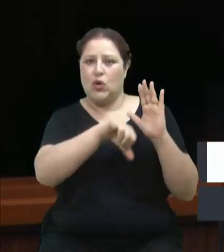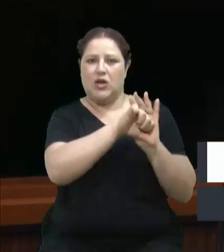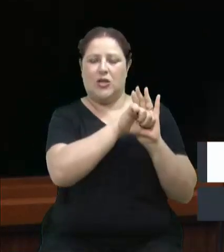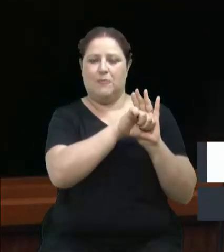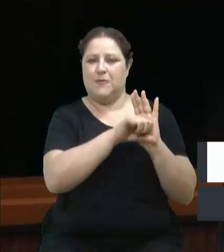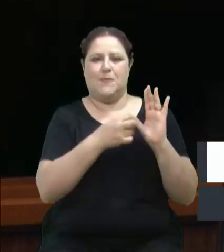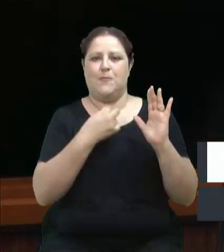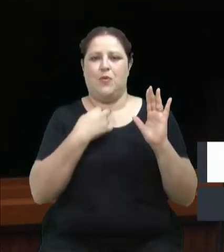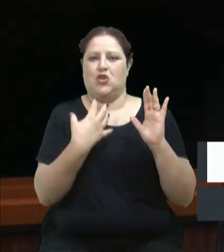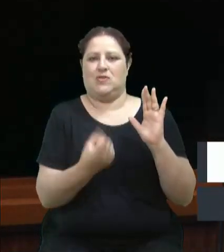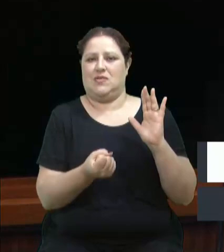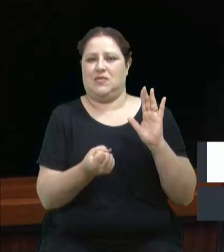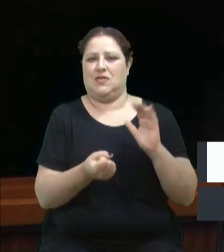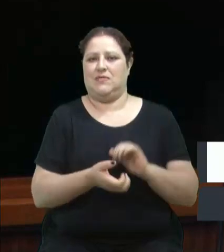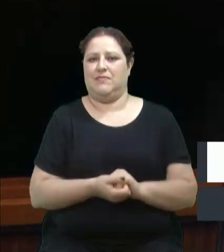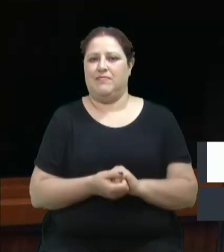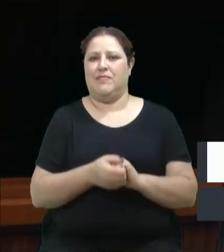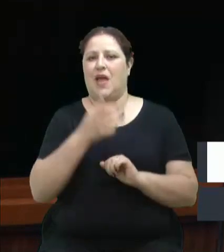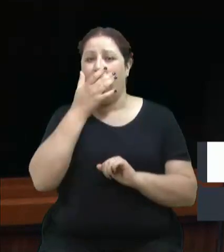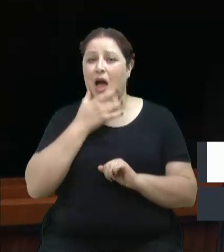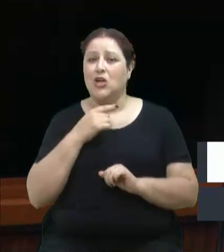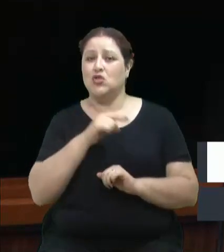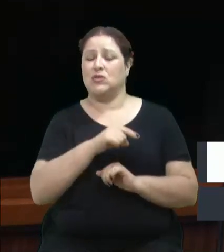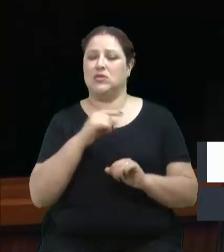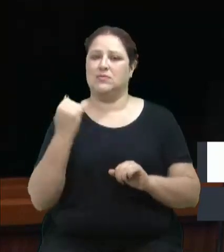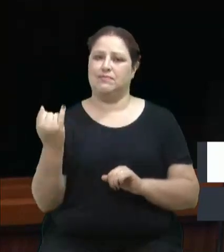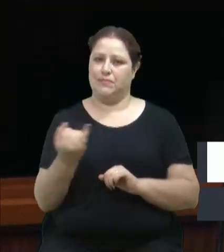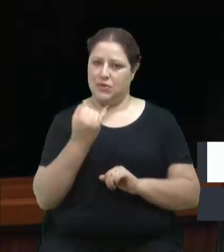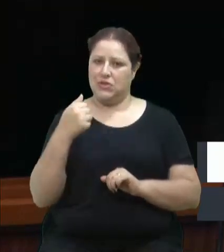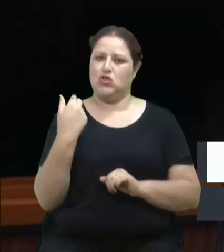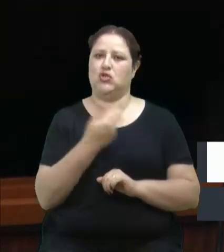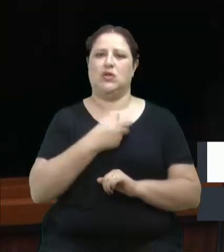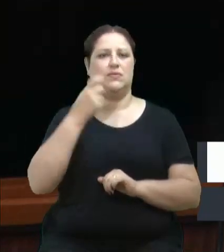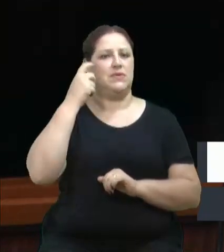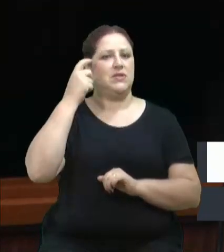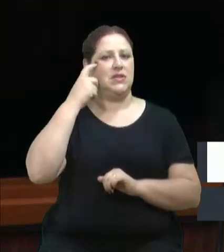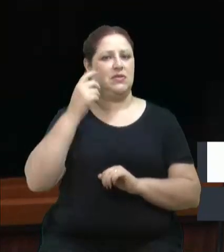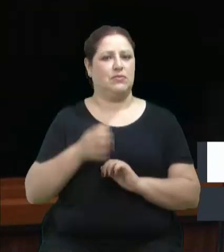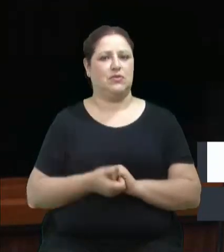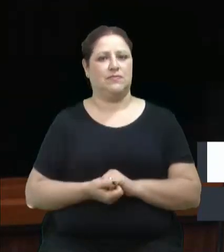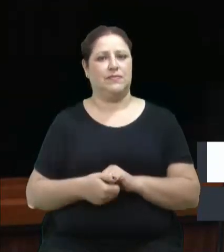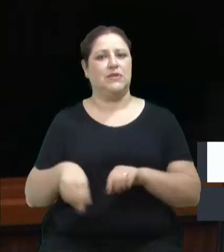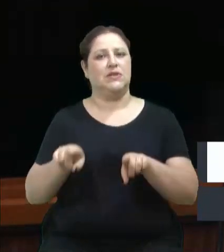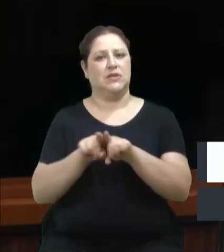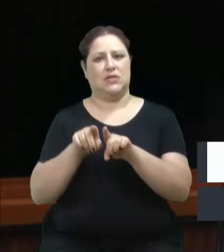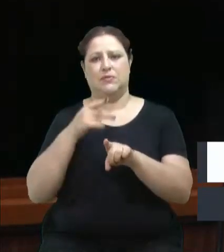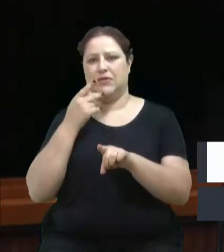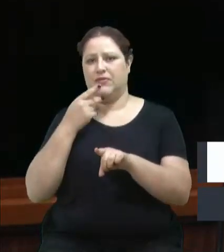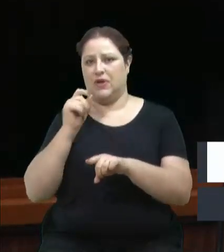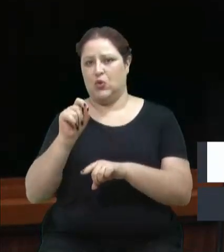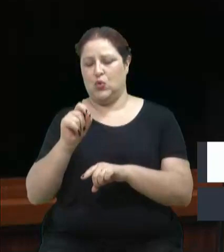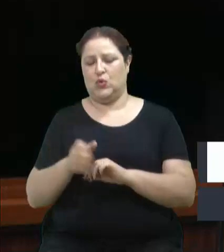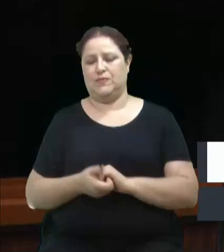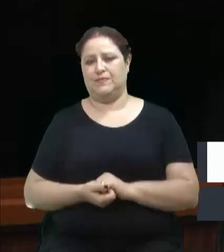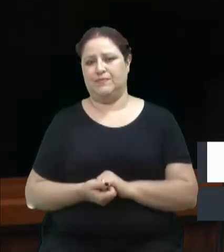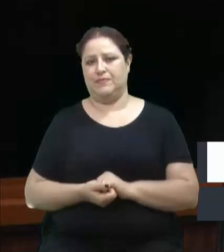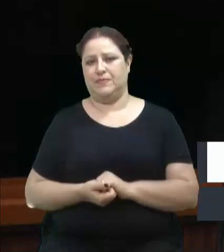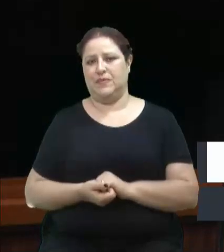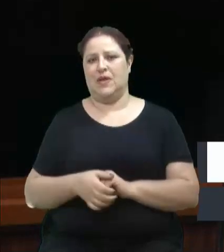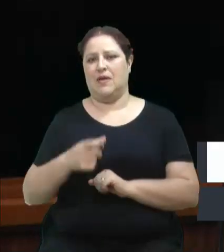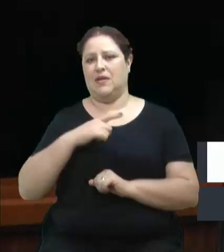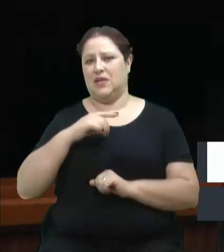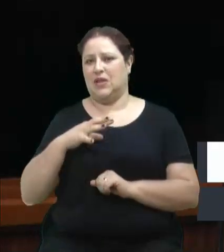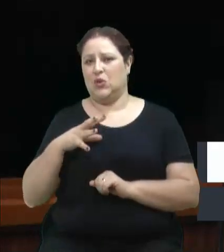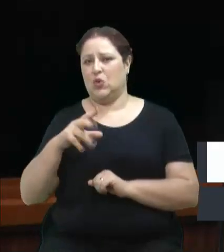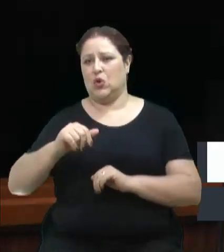Então, eu acho que isso é uma questão importante para a gente ponderar. Quero dizer também que, além de toda essa